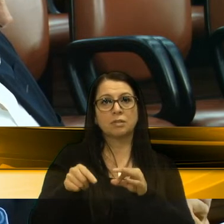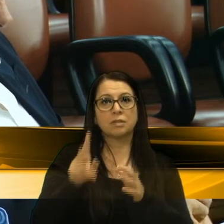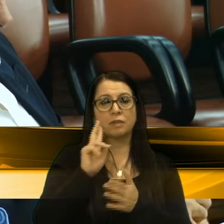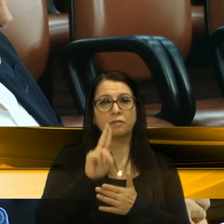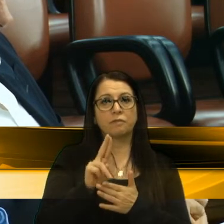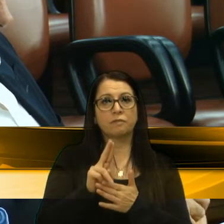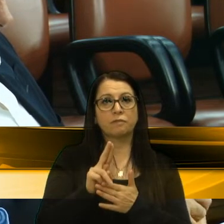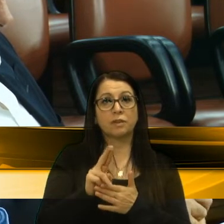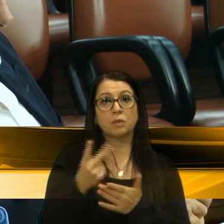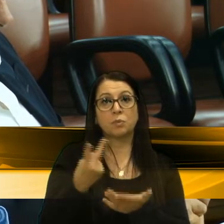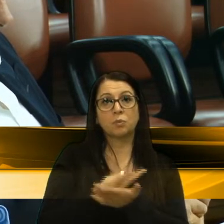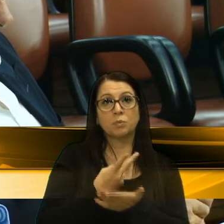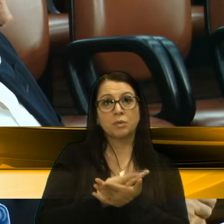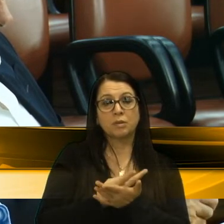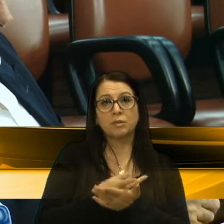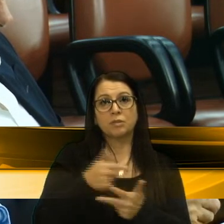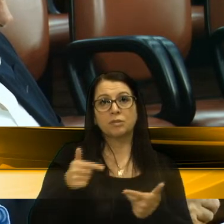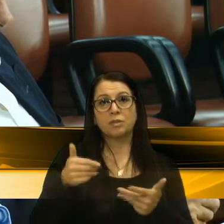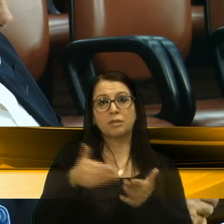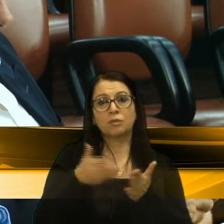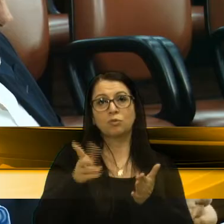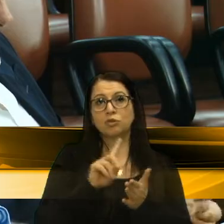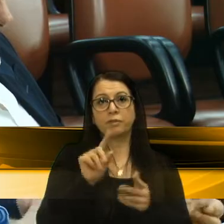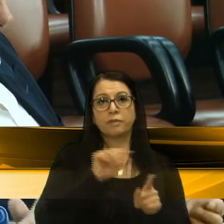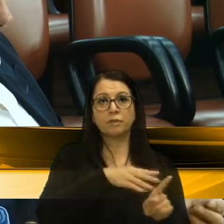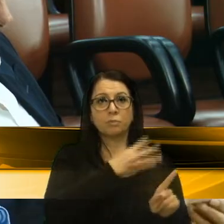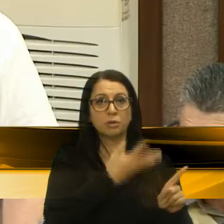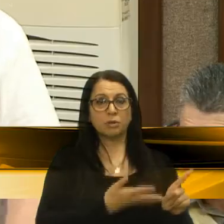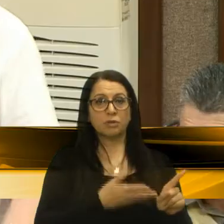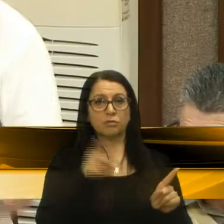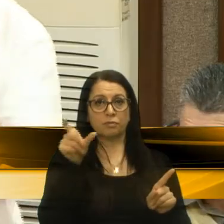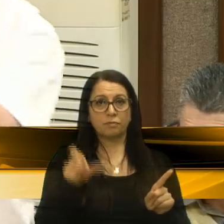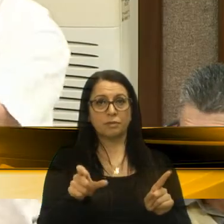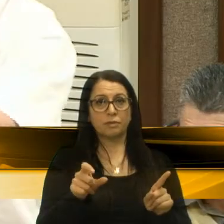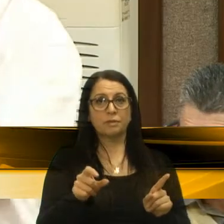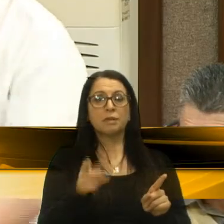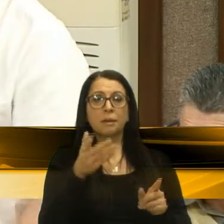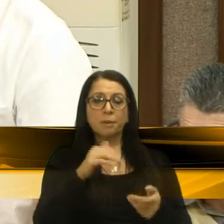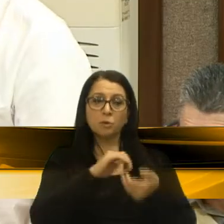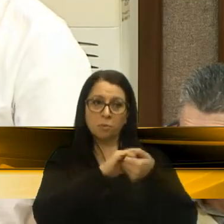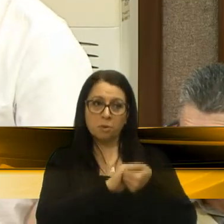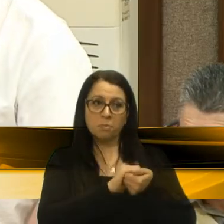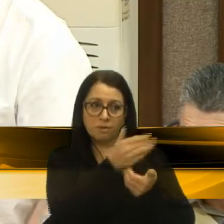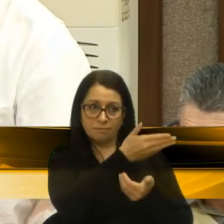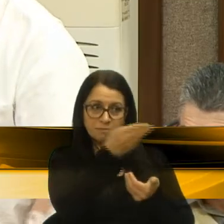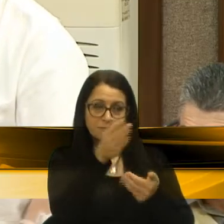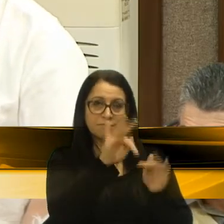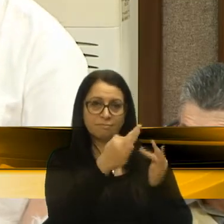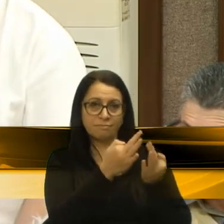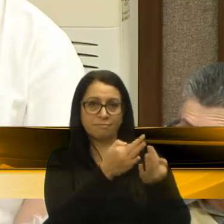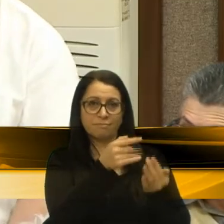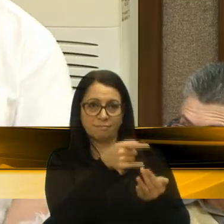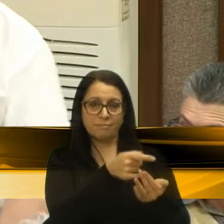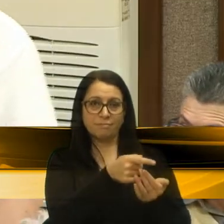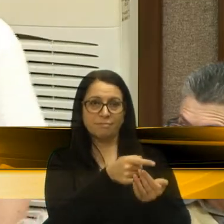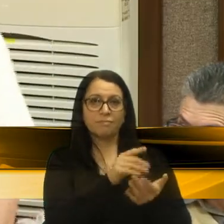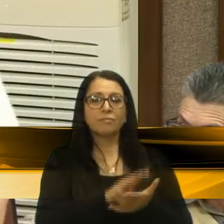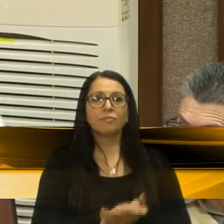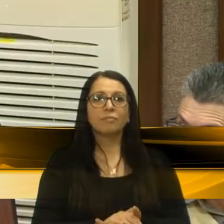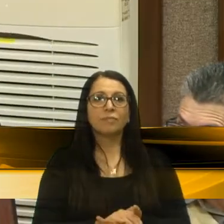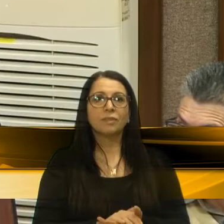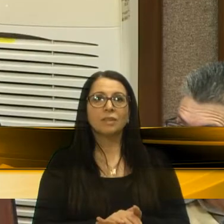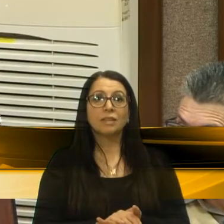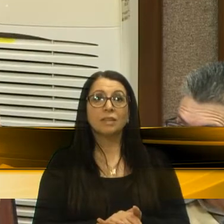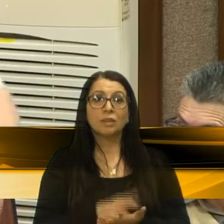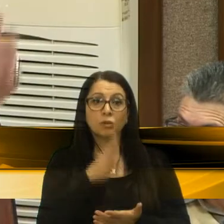aí um lapso, né? De a gente, até hoje, não ter homenajado o Adelar Mazoc. Então, meus cumprimentos aos familiares aqui do Adelar, que